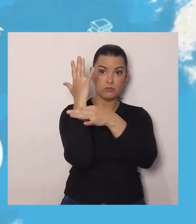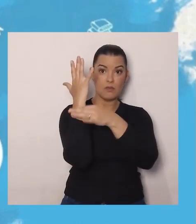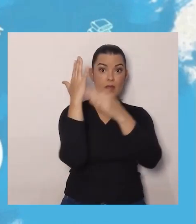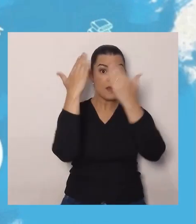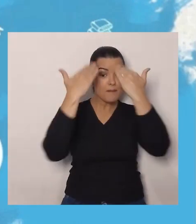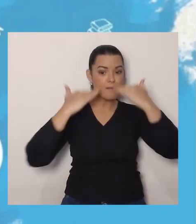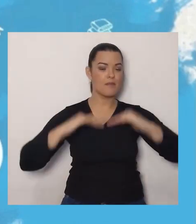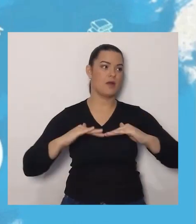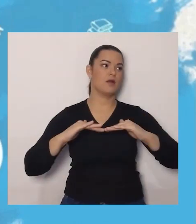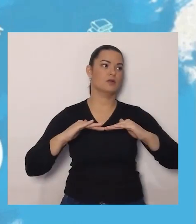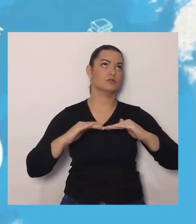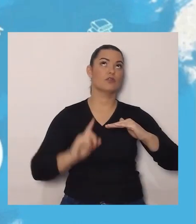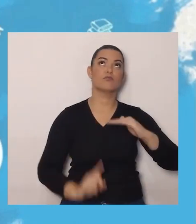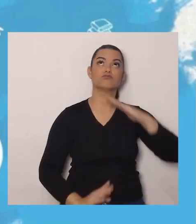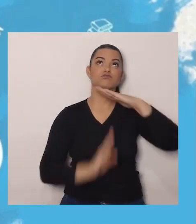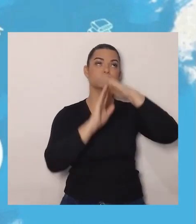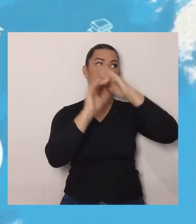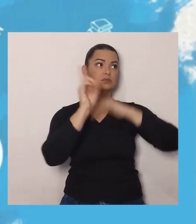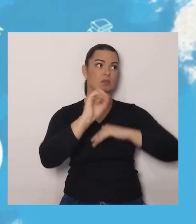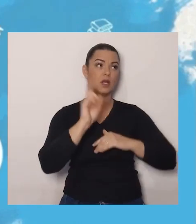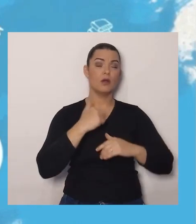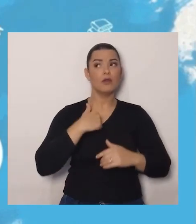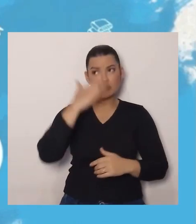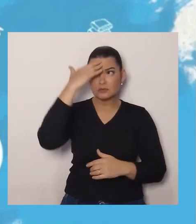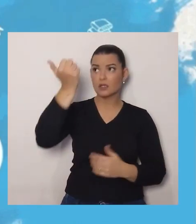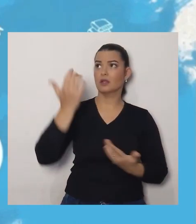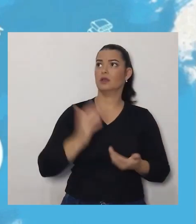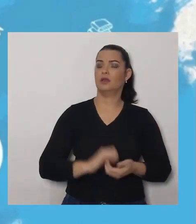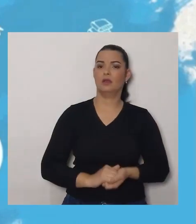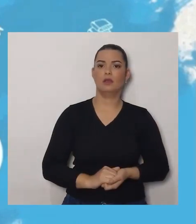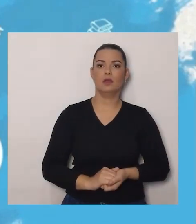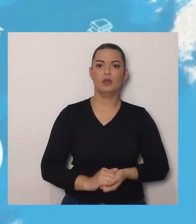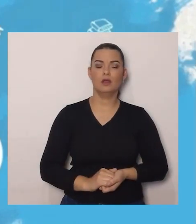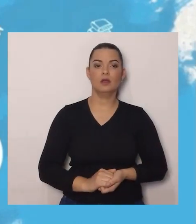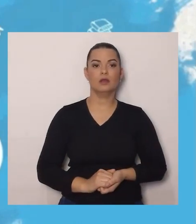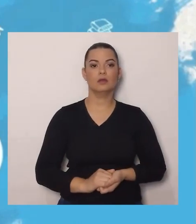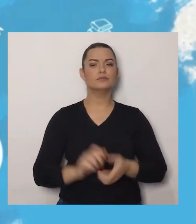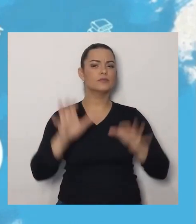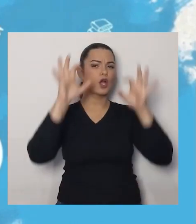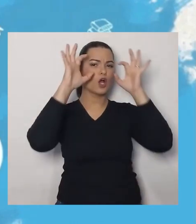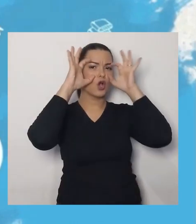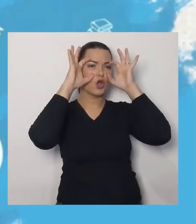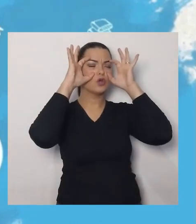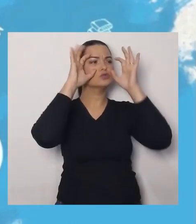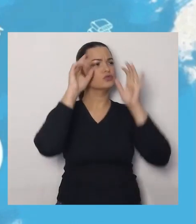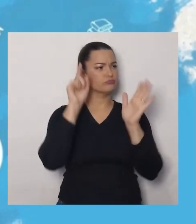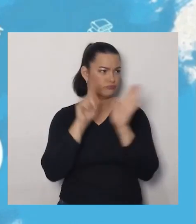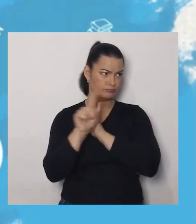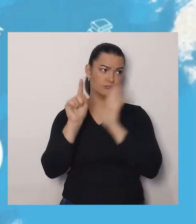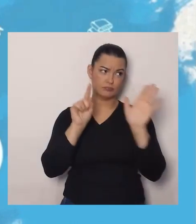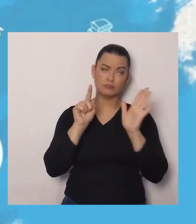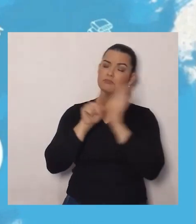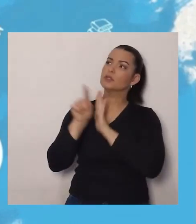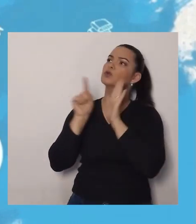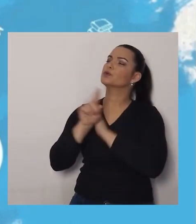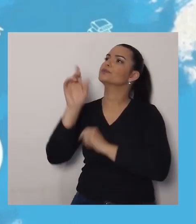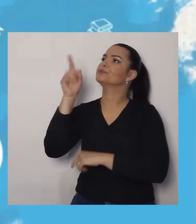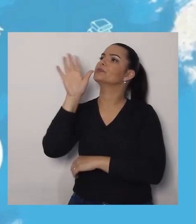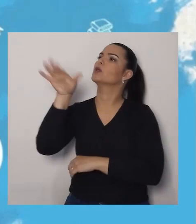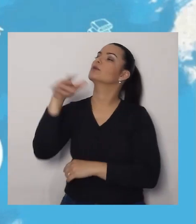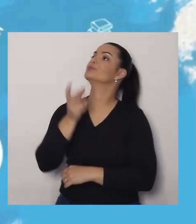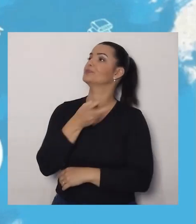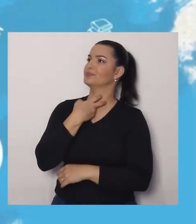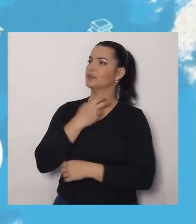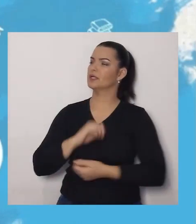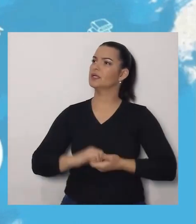baixo e não no topo. Até eu sei disso? A dona coruja continuou com as perguntas. Morcego,